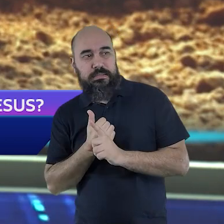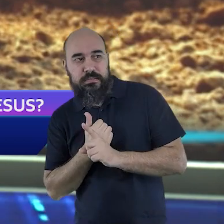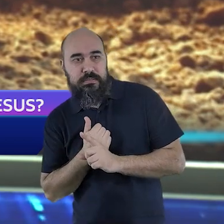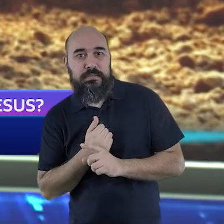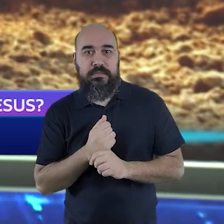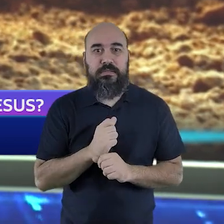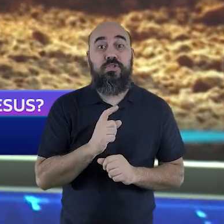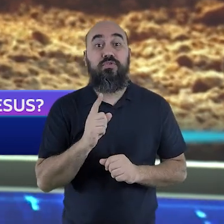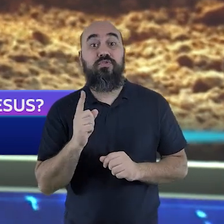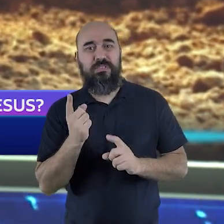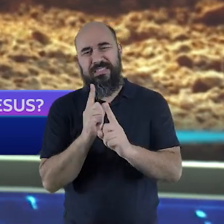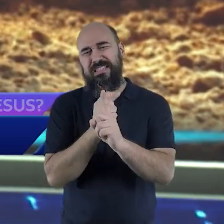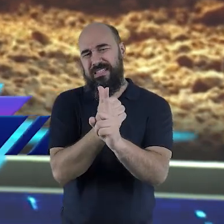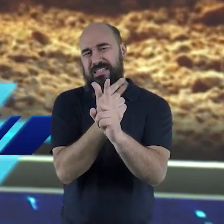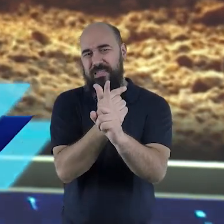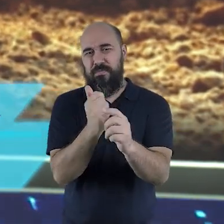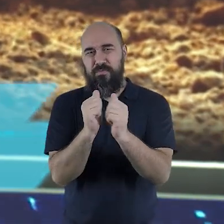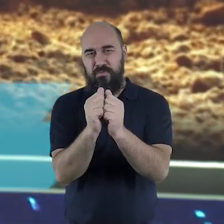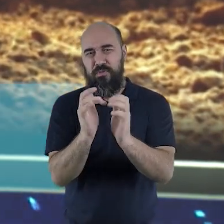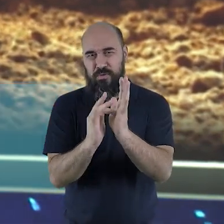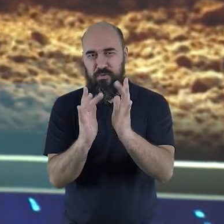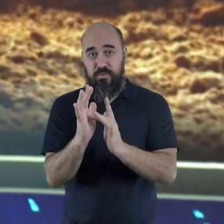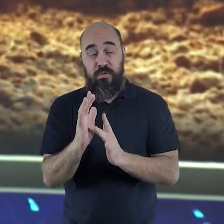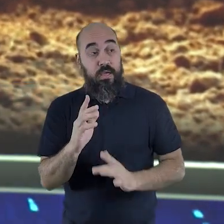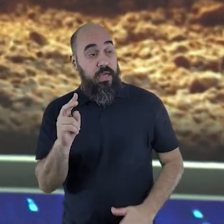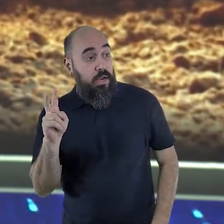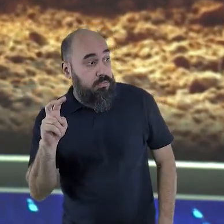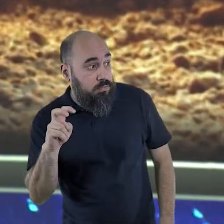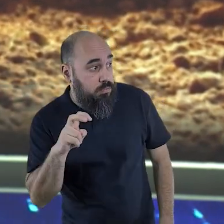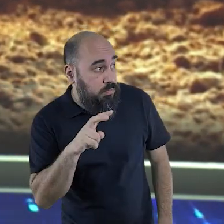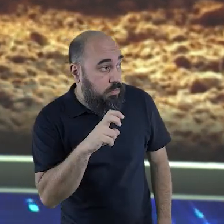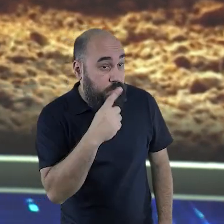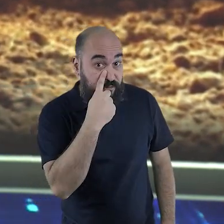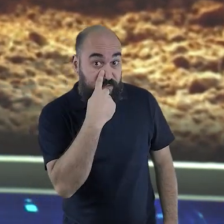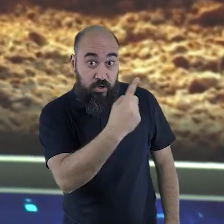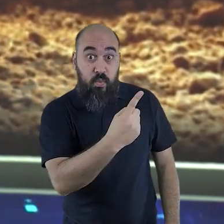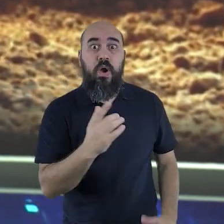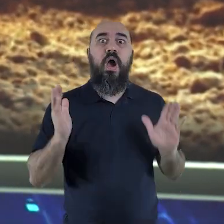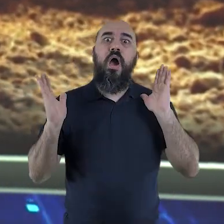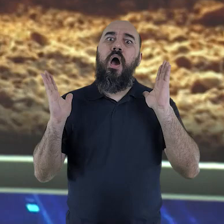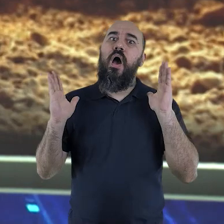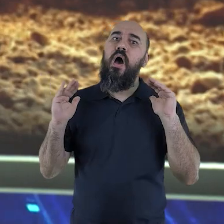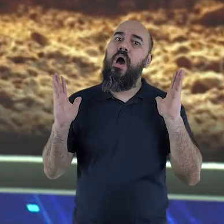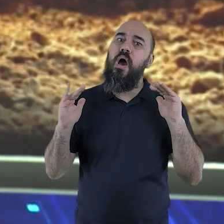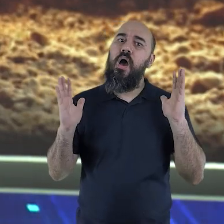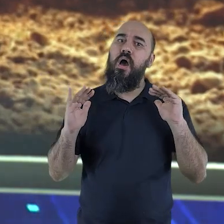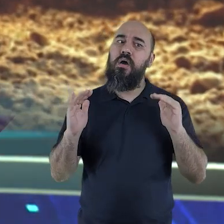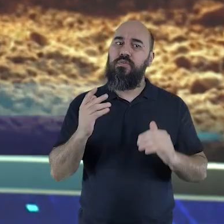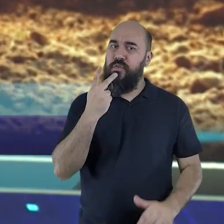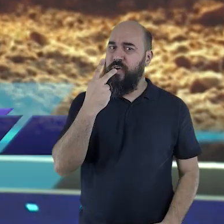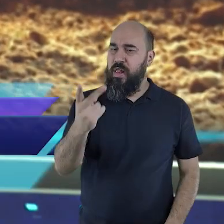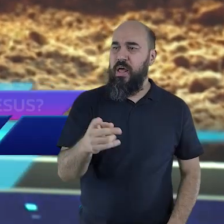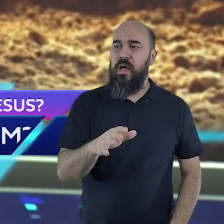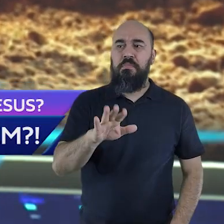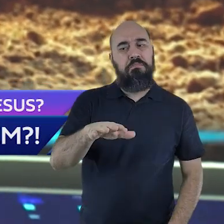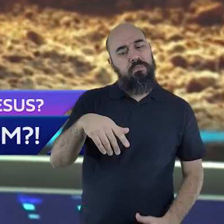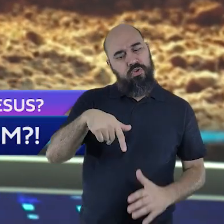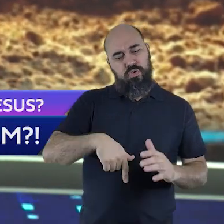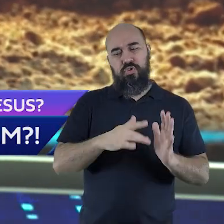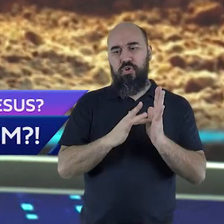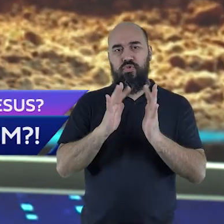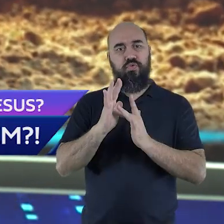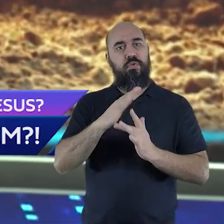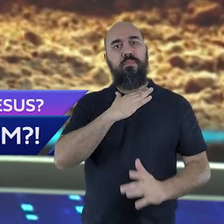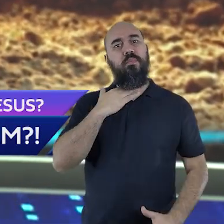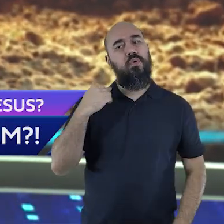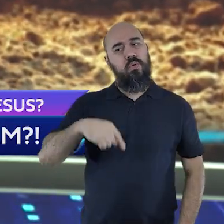foram as primeiras a receberem a notícia e ouviram da boca de um anjo o desfecho da história